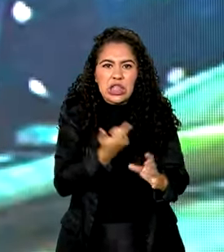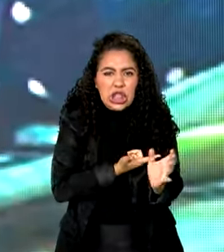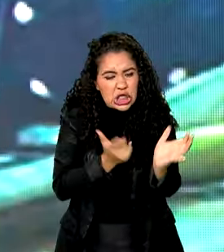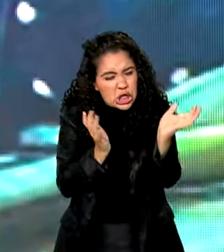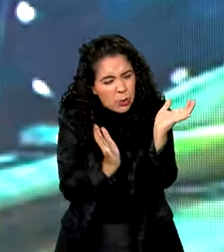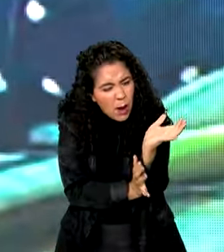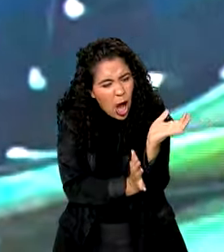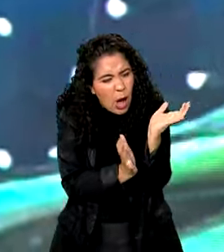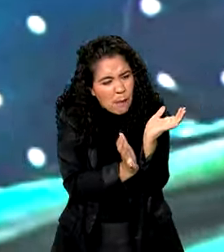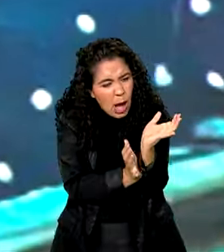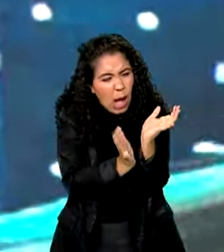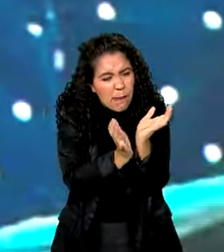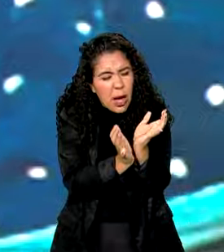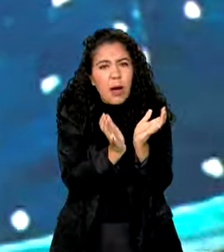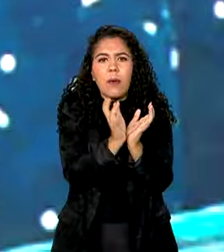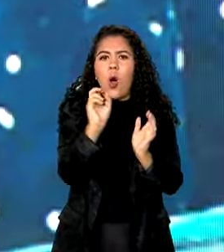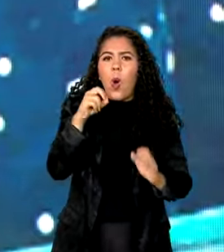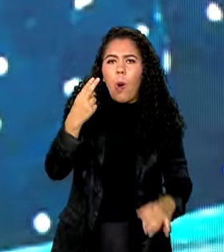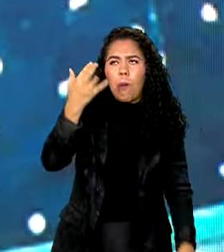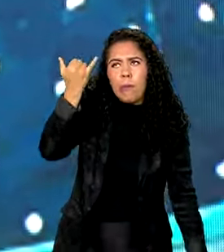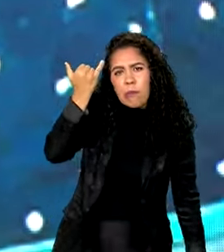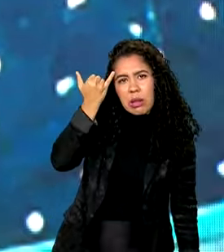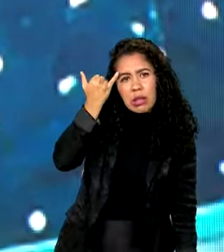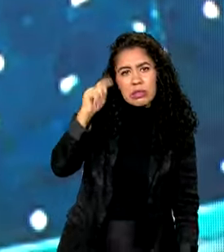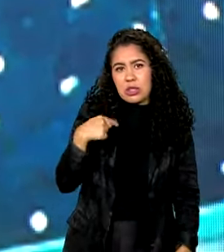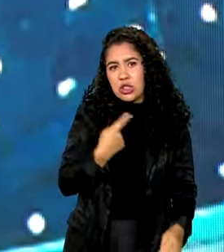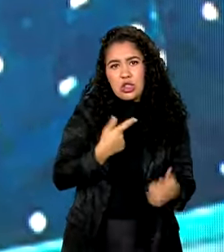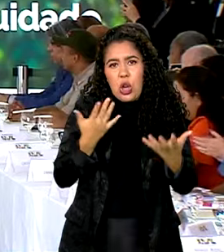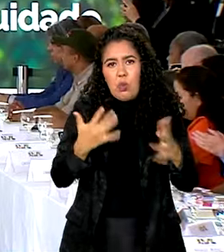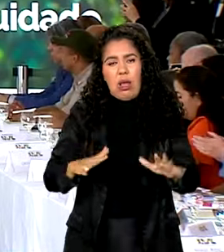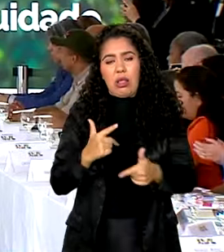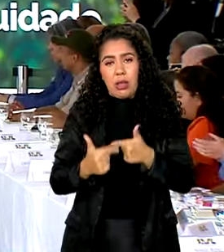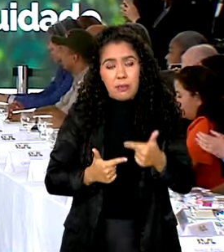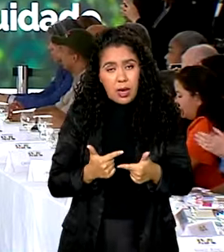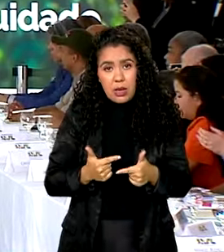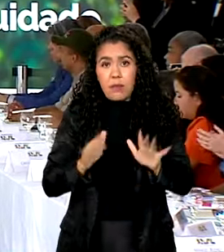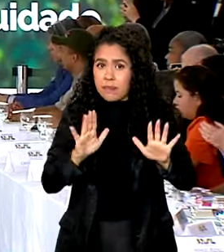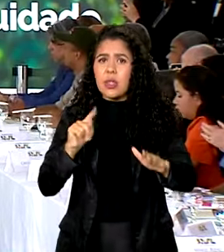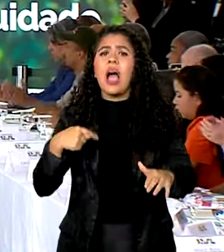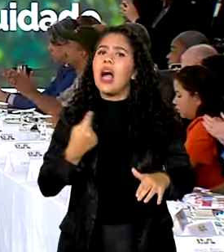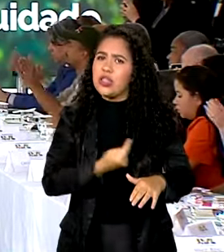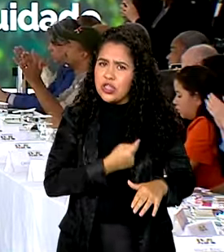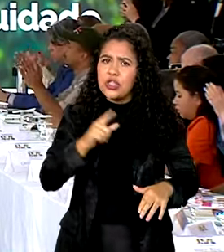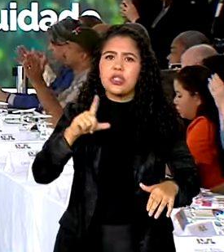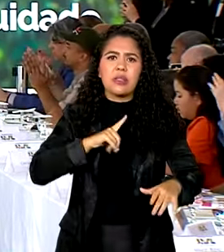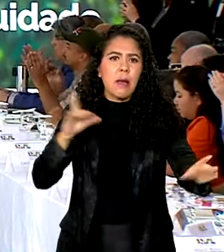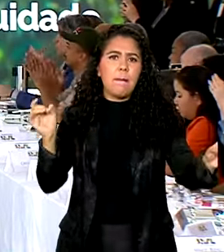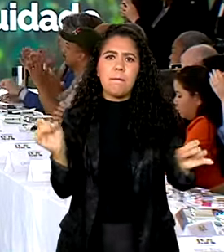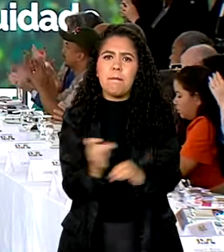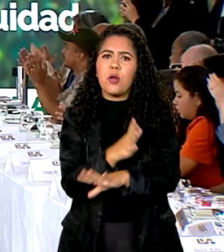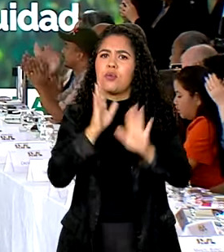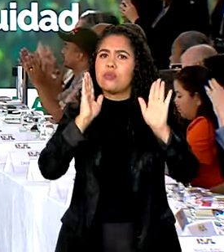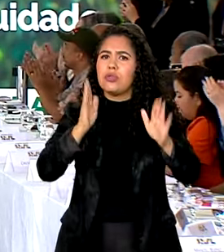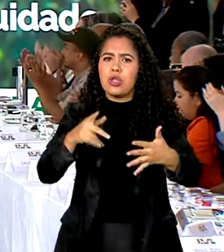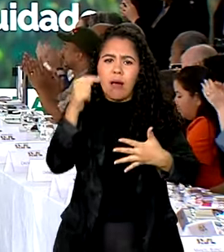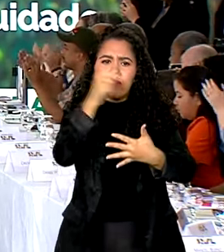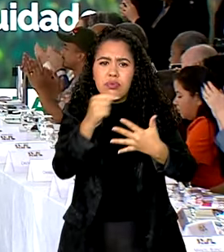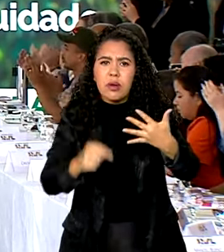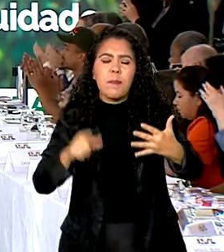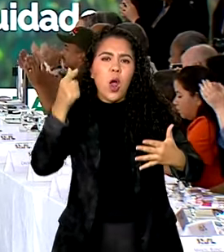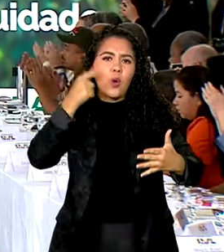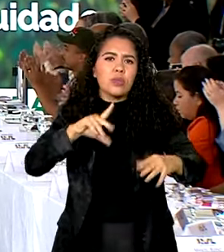gente virar preguiçoso e a gente não trabalhar. Nós temos todos os instrumentos para acabar com a fome nesse país.